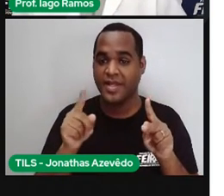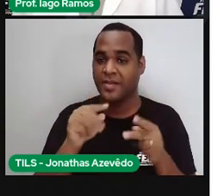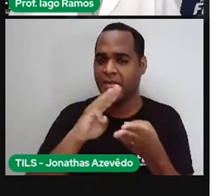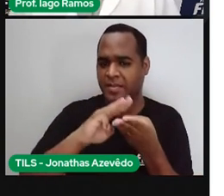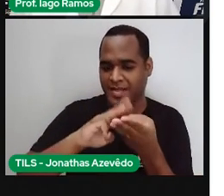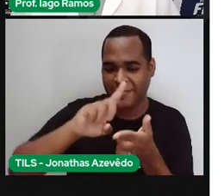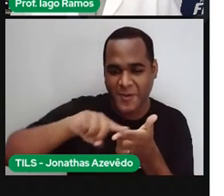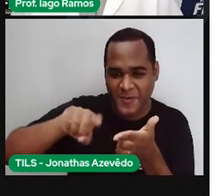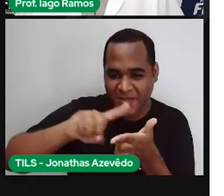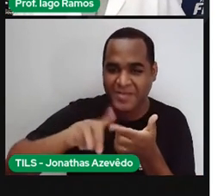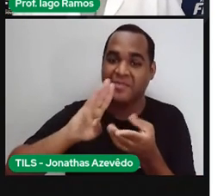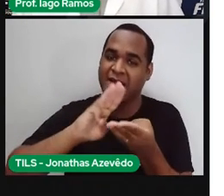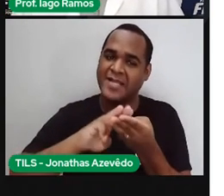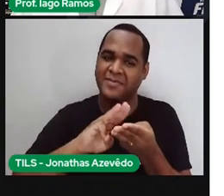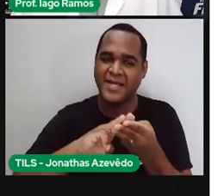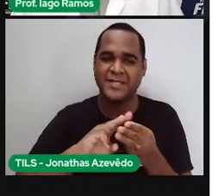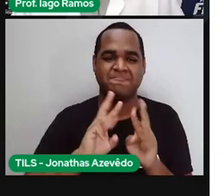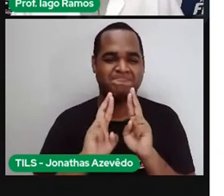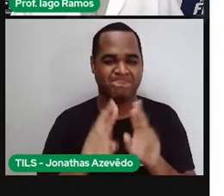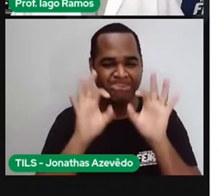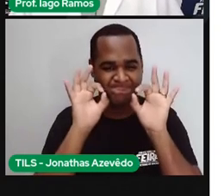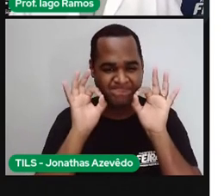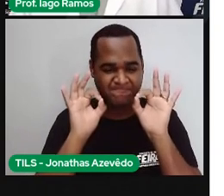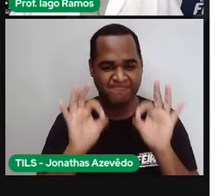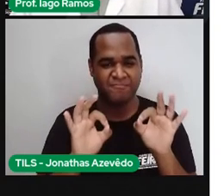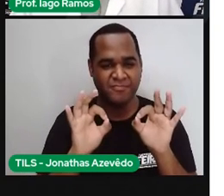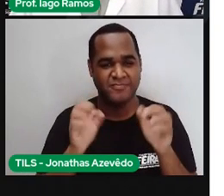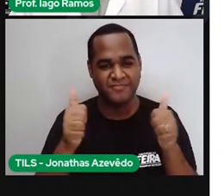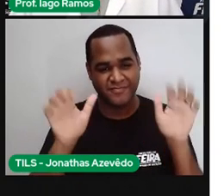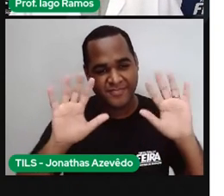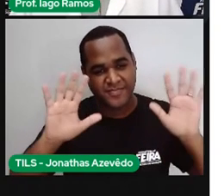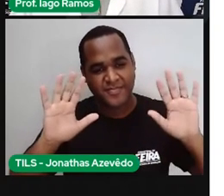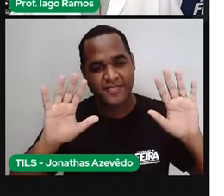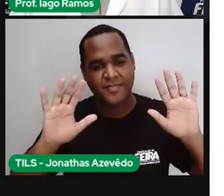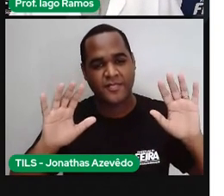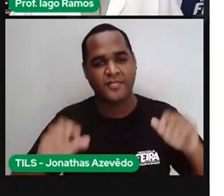que matemática não é problema matemática é solução valeu